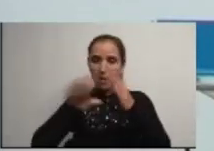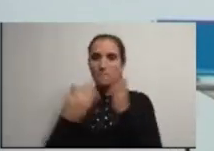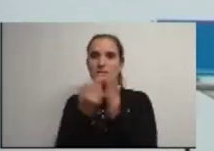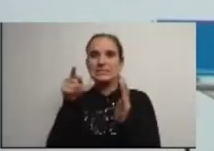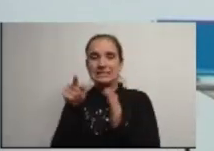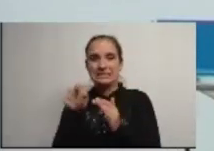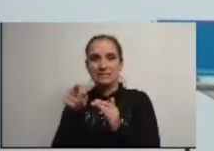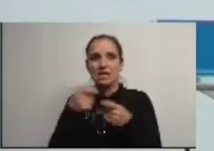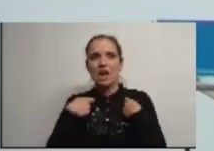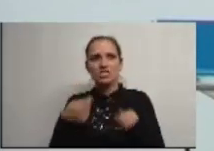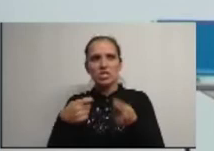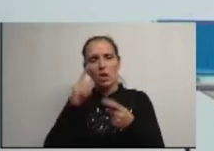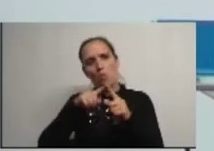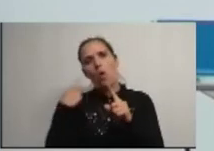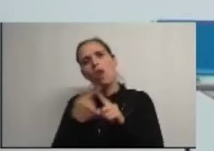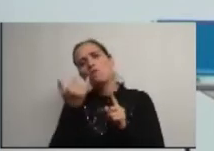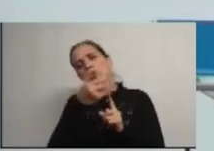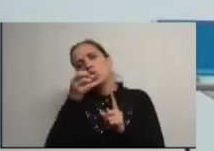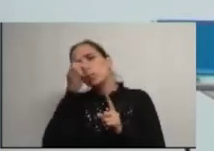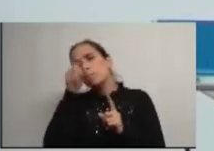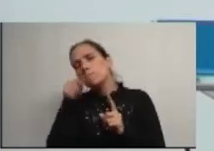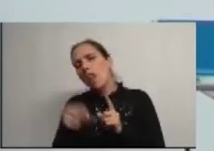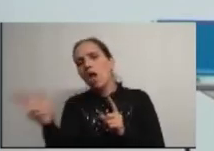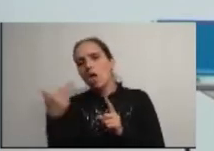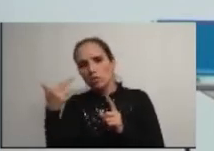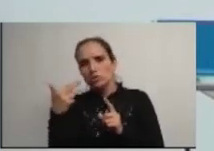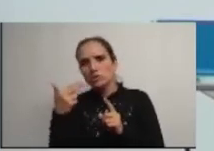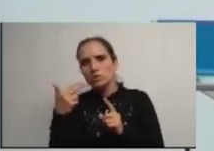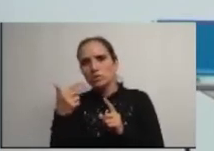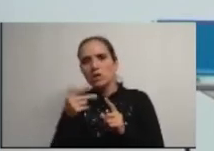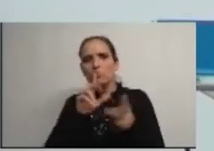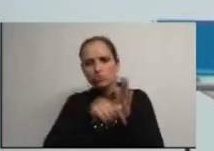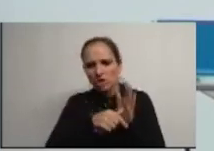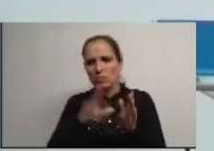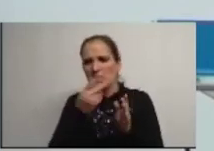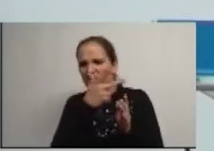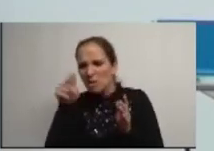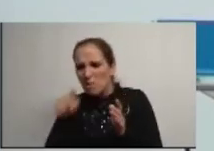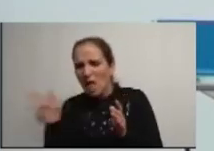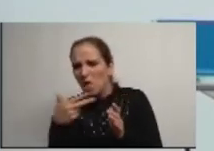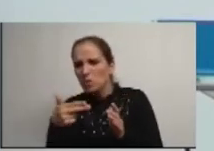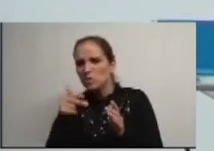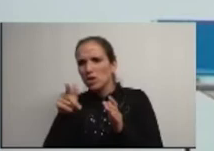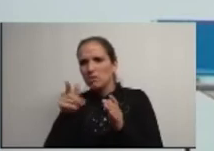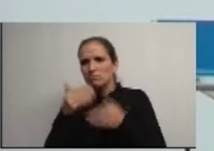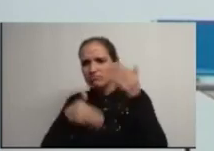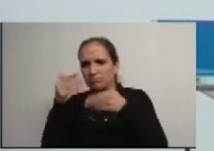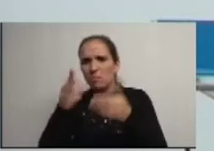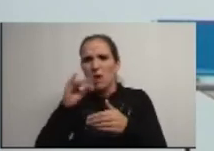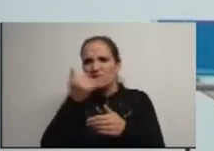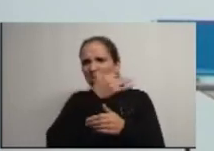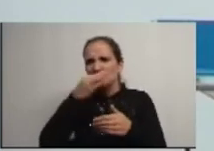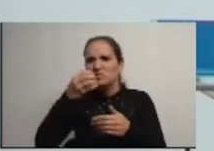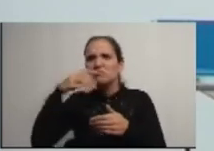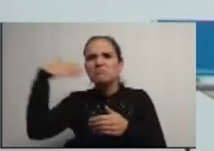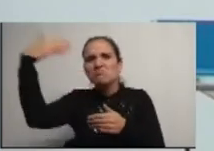Executivo de gastar no próximo ano 28 mil euros num projeto mais 100 mil euros na empreitada e ainda mais 424 mil euros no ano seguinte com um